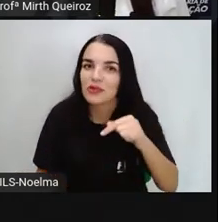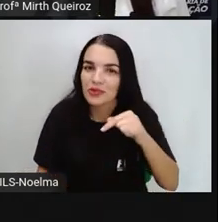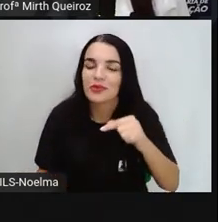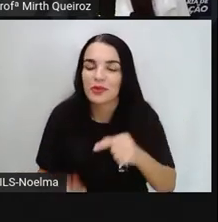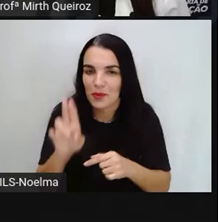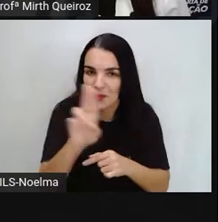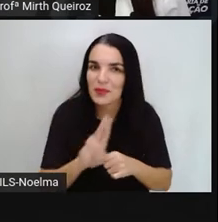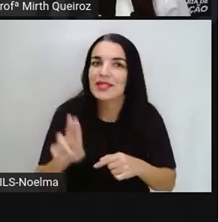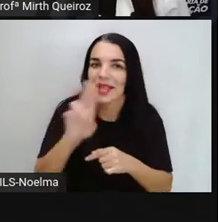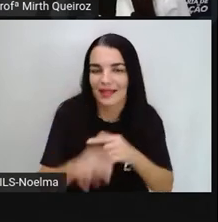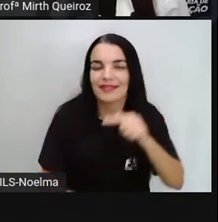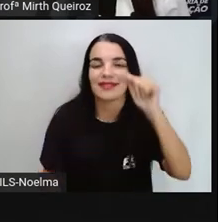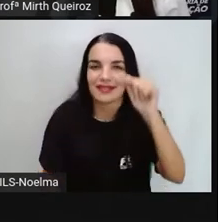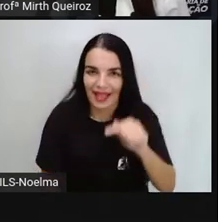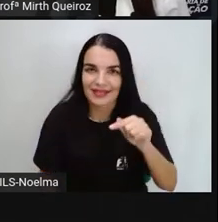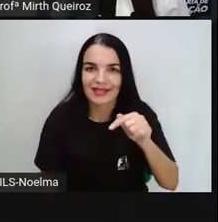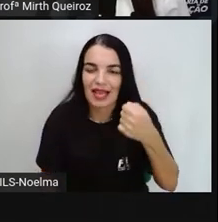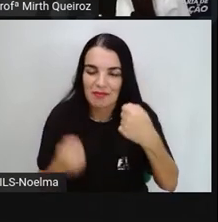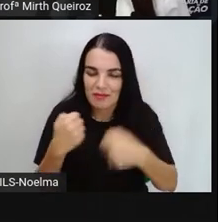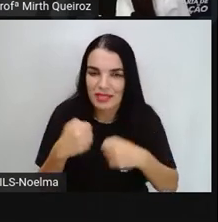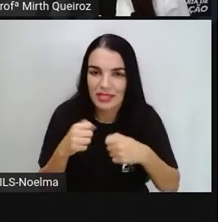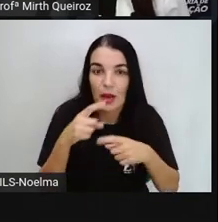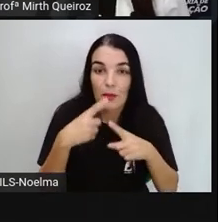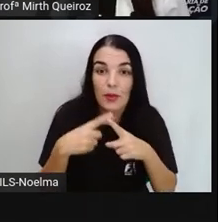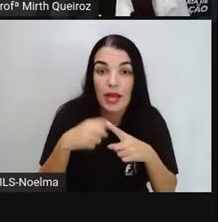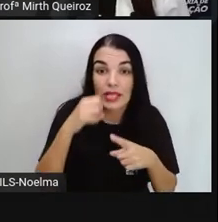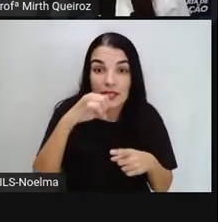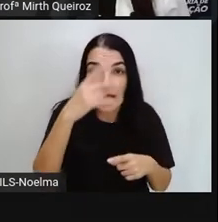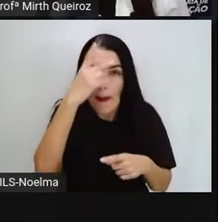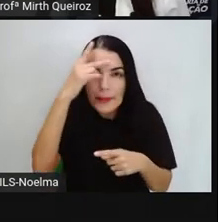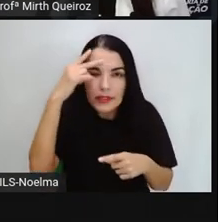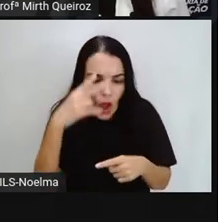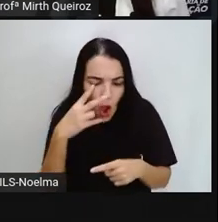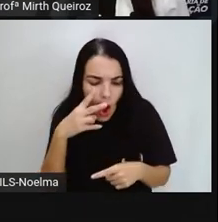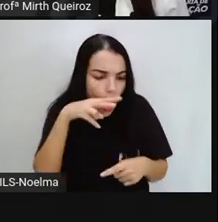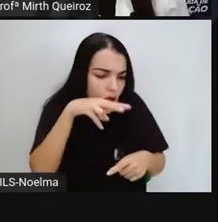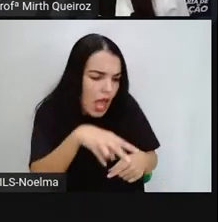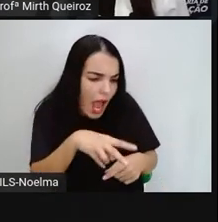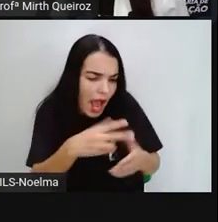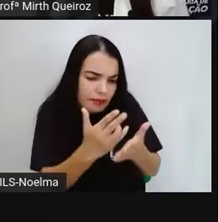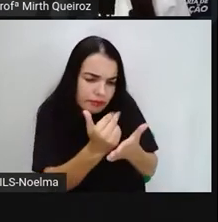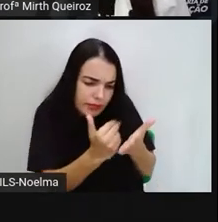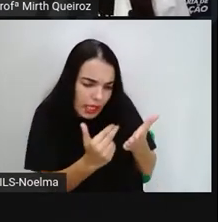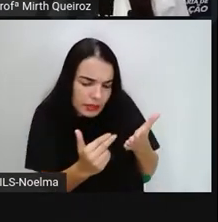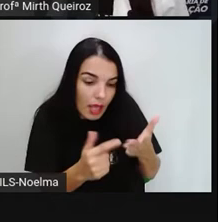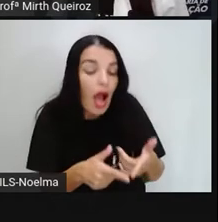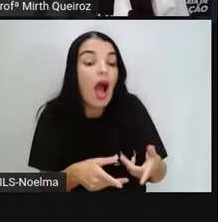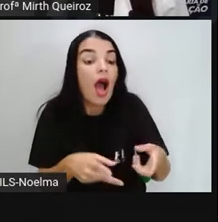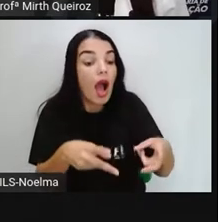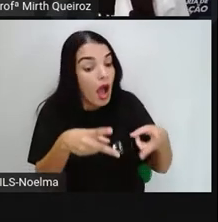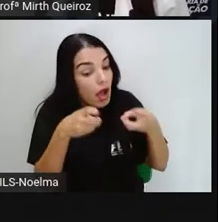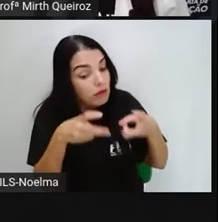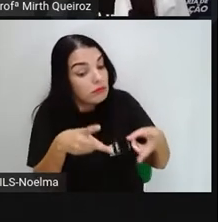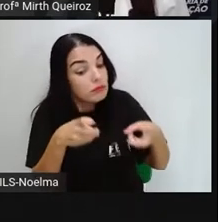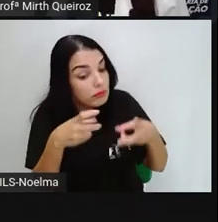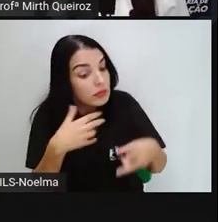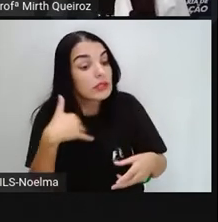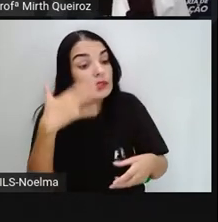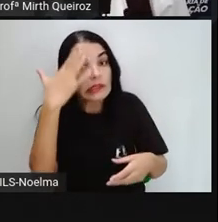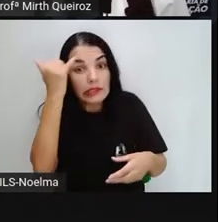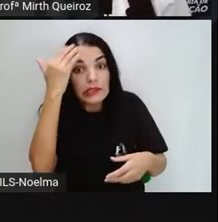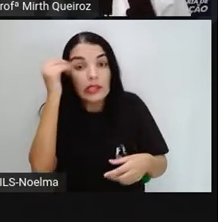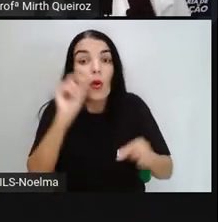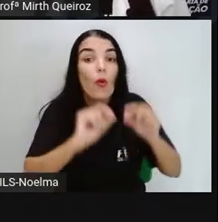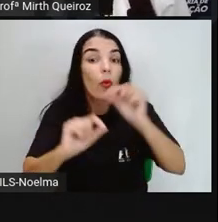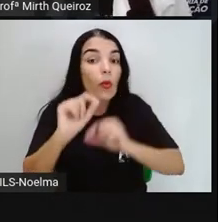forma que qualquer pessoa que veja a sua figura, imagem que você formou, consiga ali entender